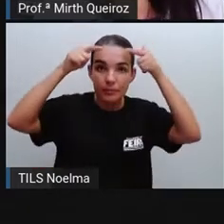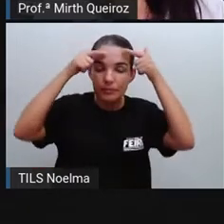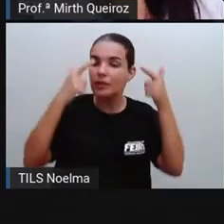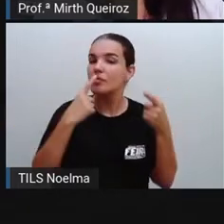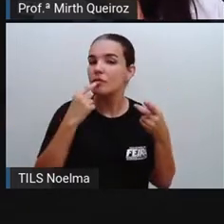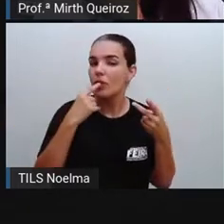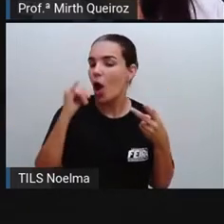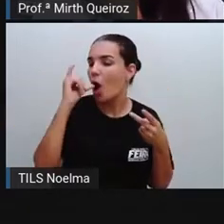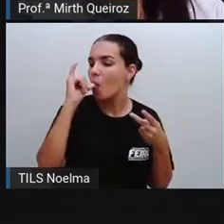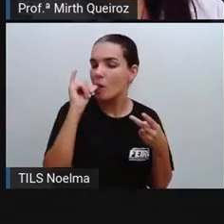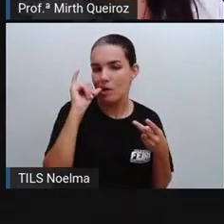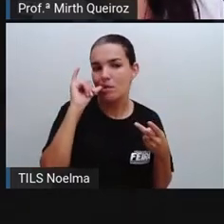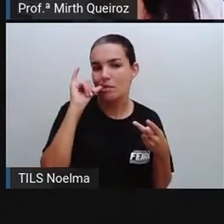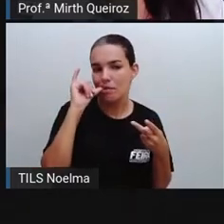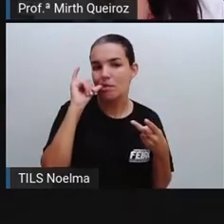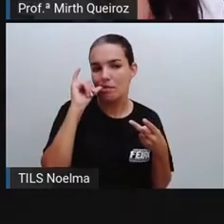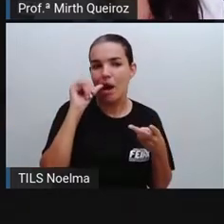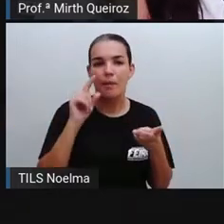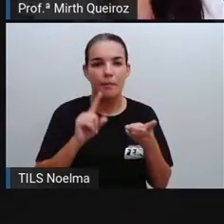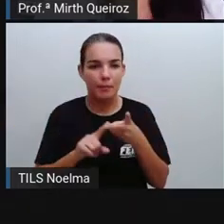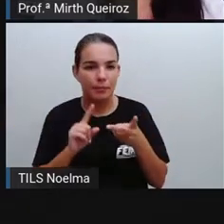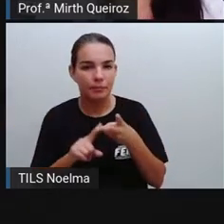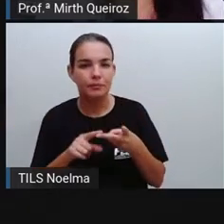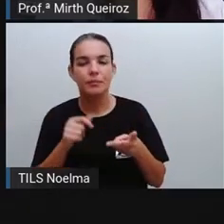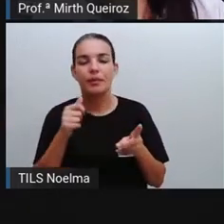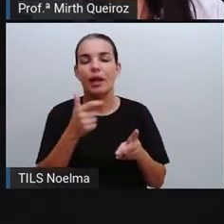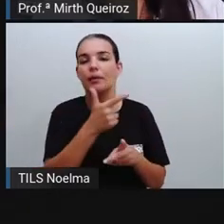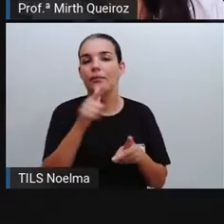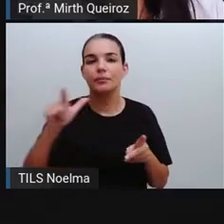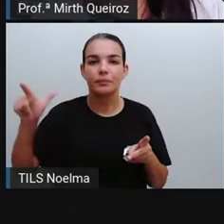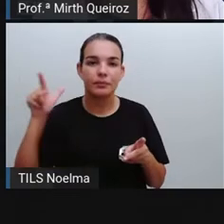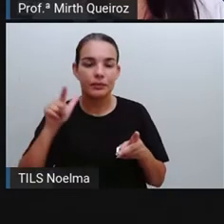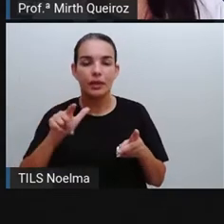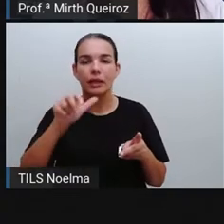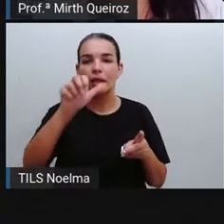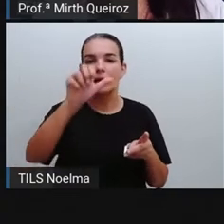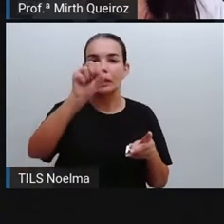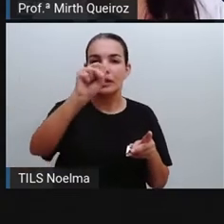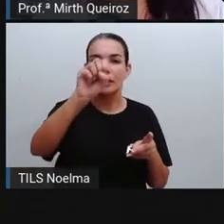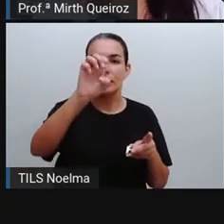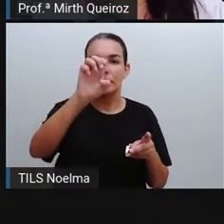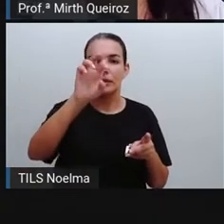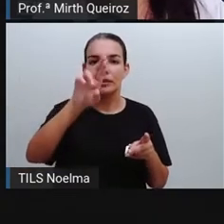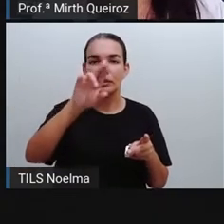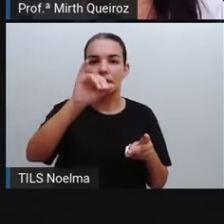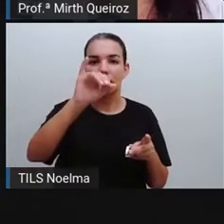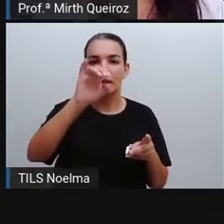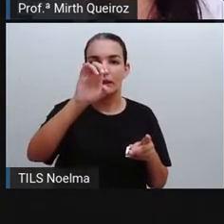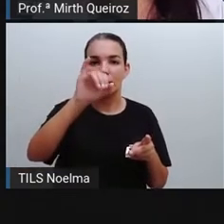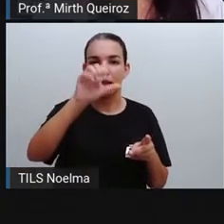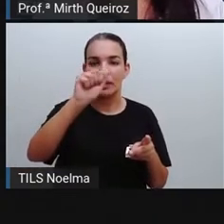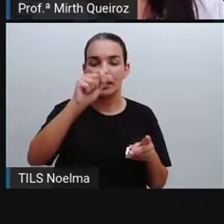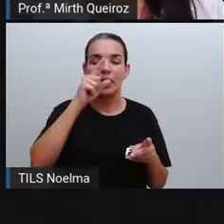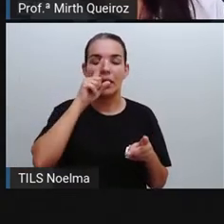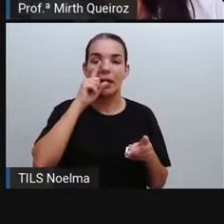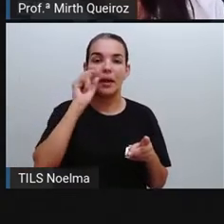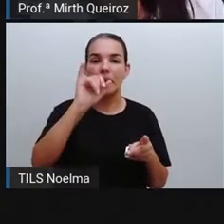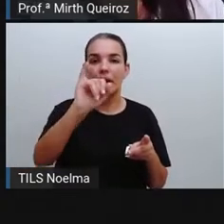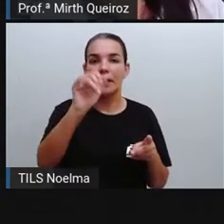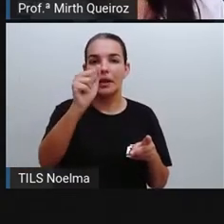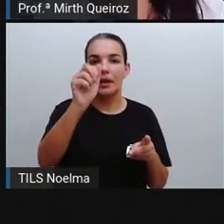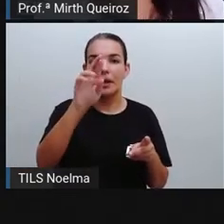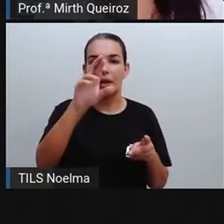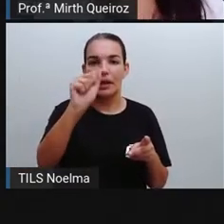Gosta de cachimbo. É um molequinho travesso. Nós temos a sereia iara, que é